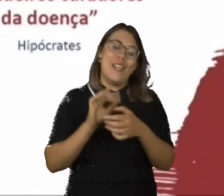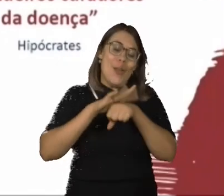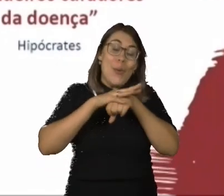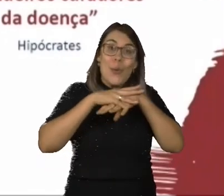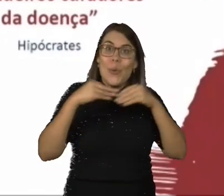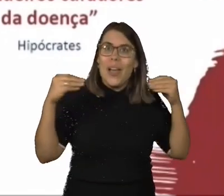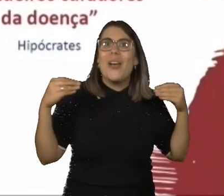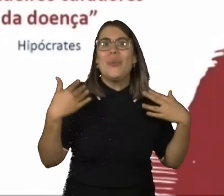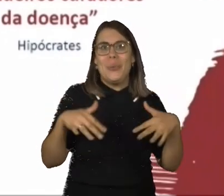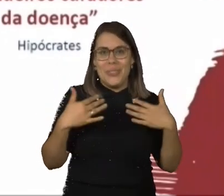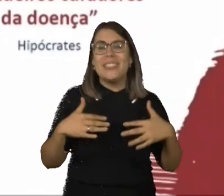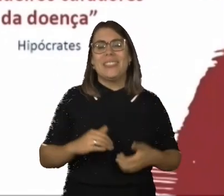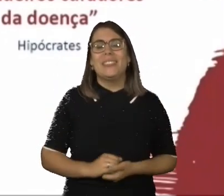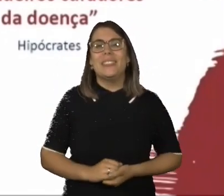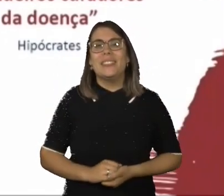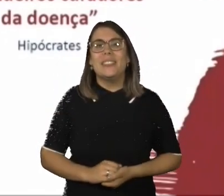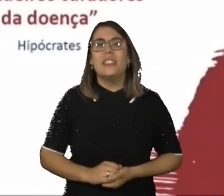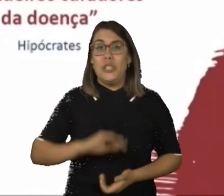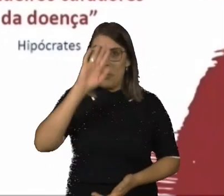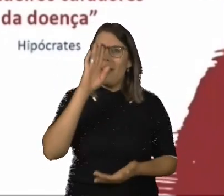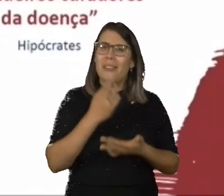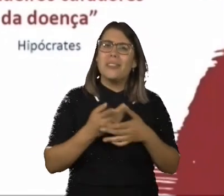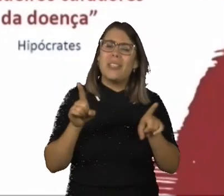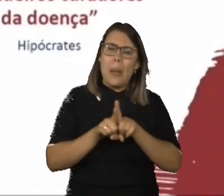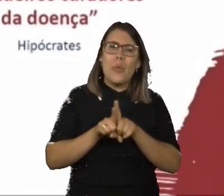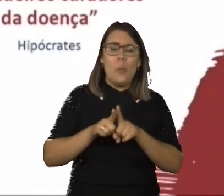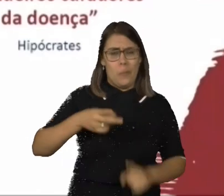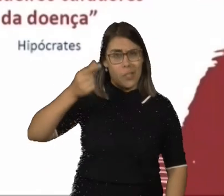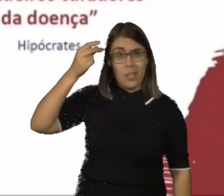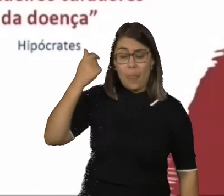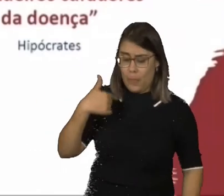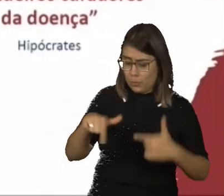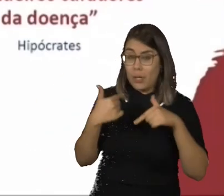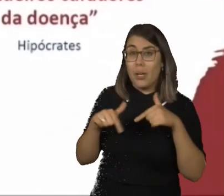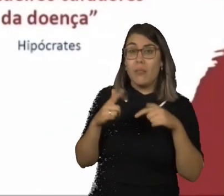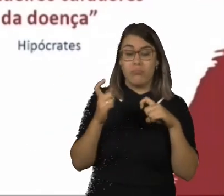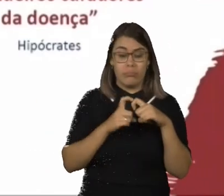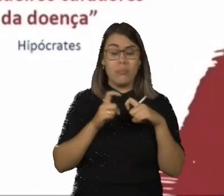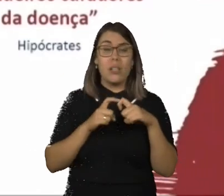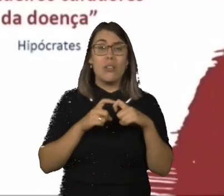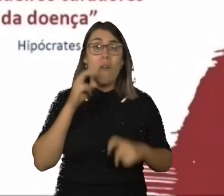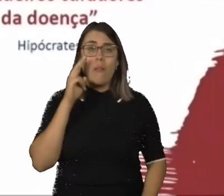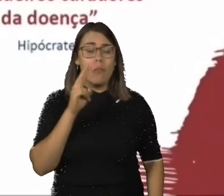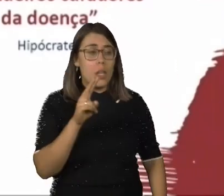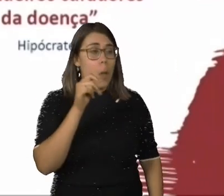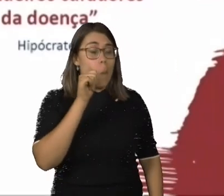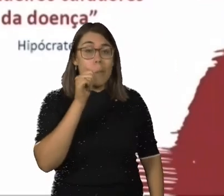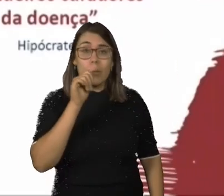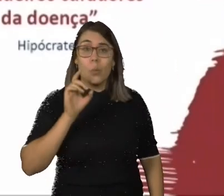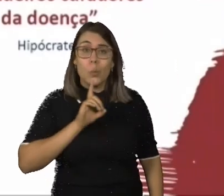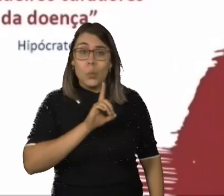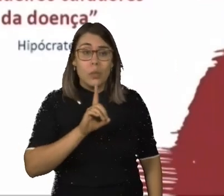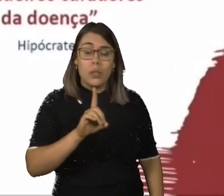doença, diz Hipócrates. E eu concordo, porque quando eu trabalhava na UTI, eu via pessoas que entravam dentro da unidade de terapia